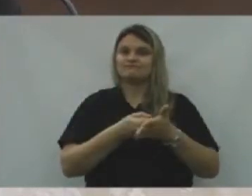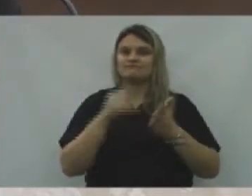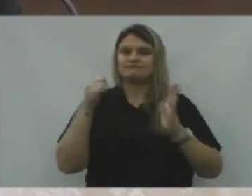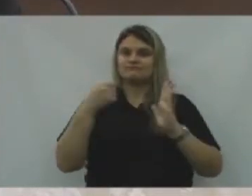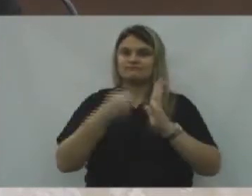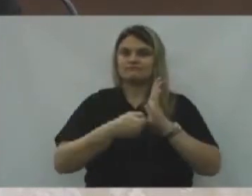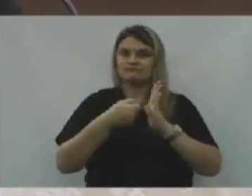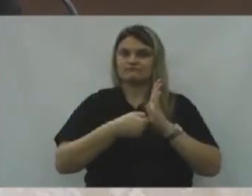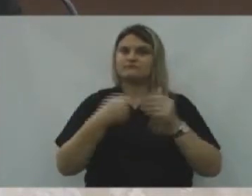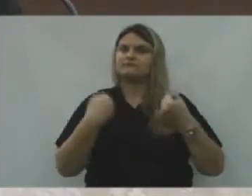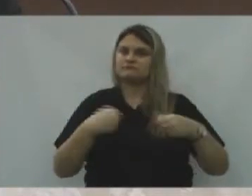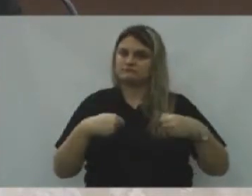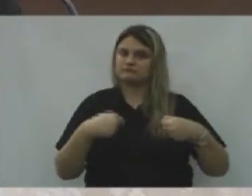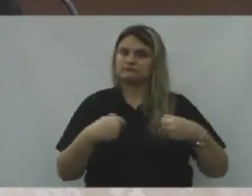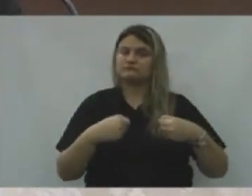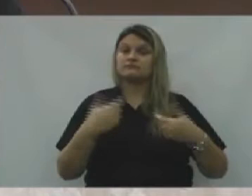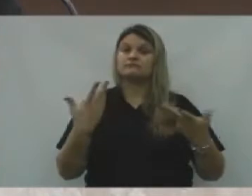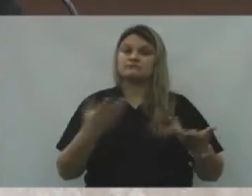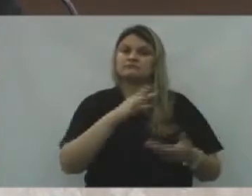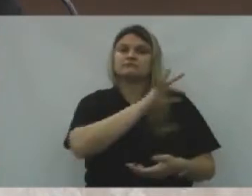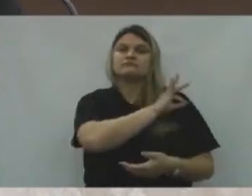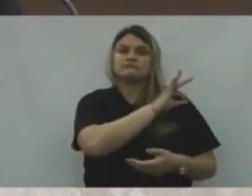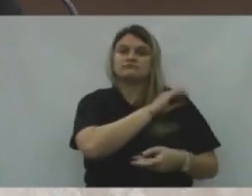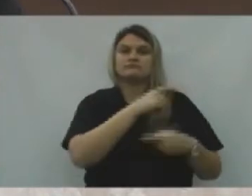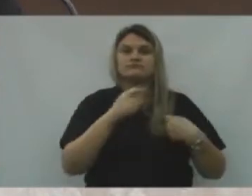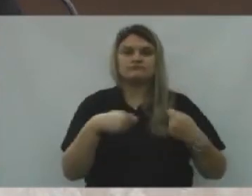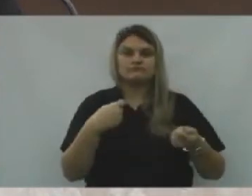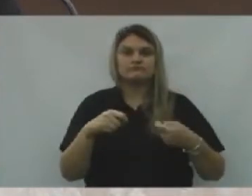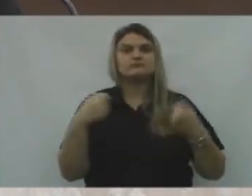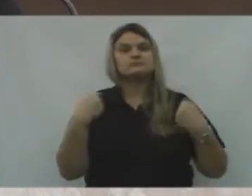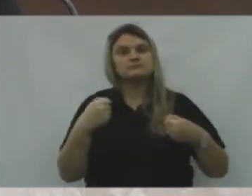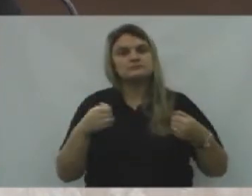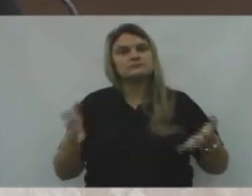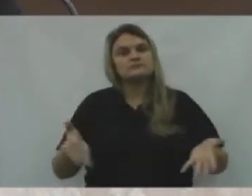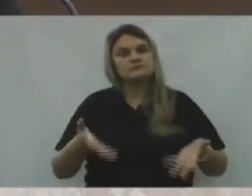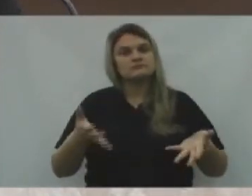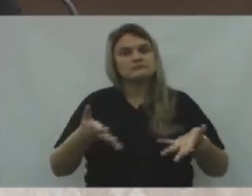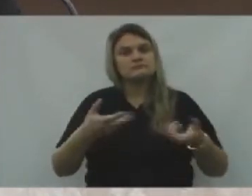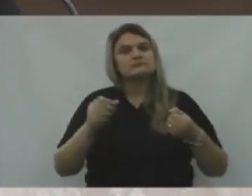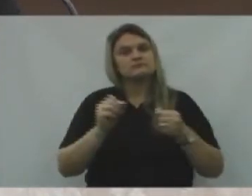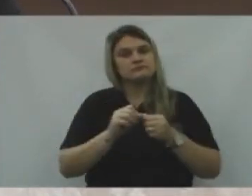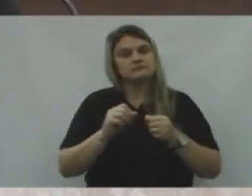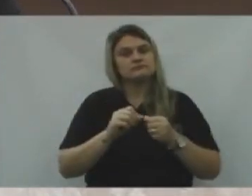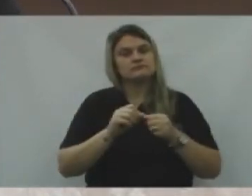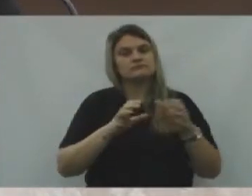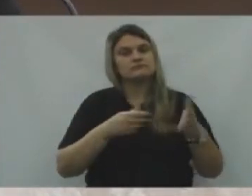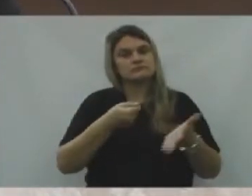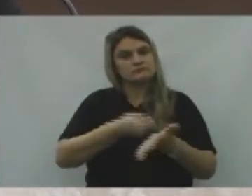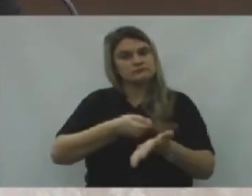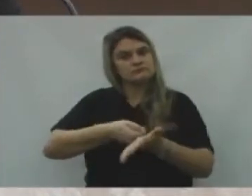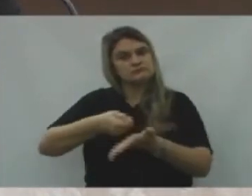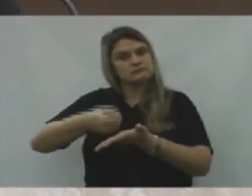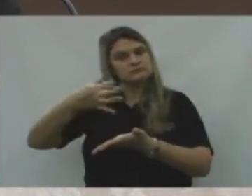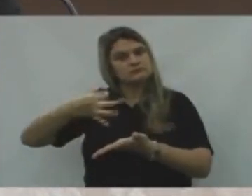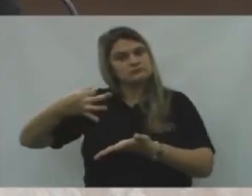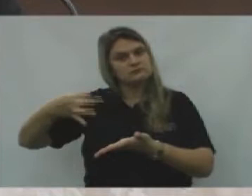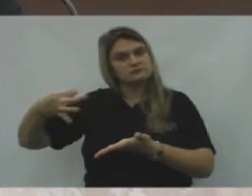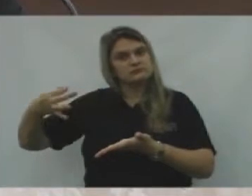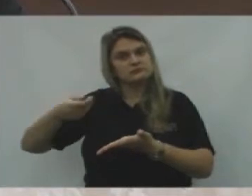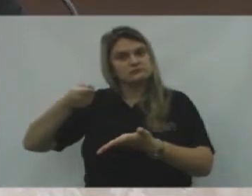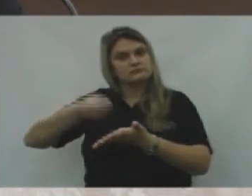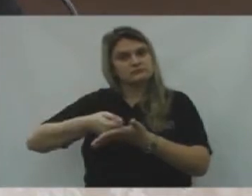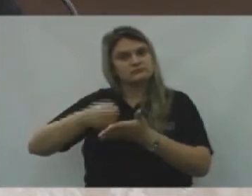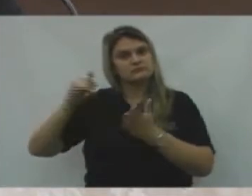judicial. E o prefeito, O gestor, Que incorrer em não Acionar justicialmente O